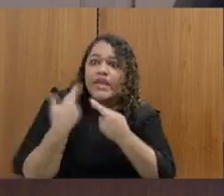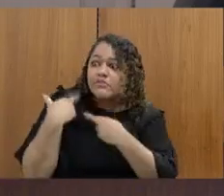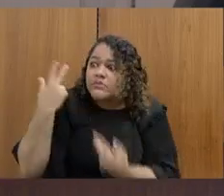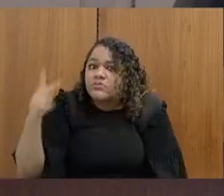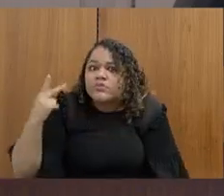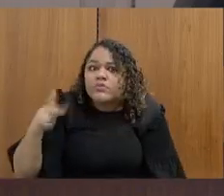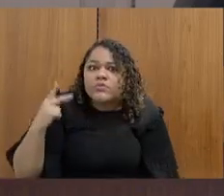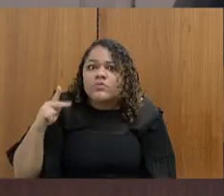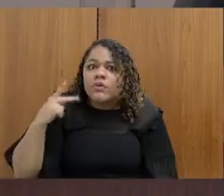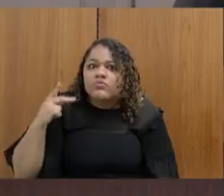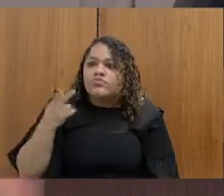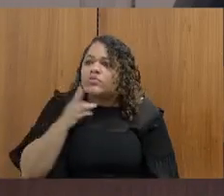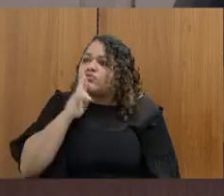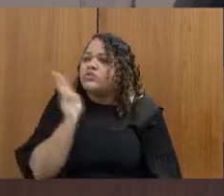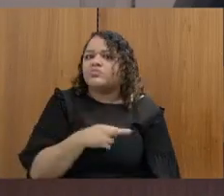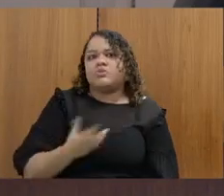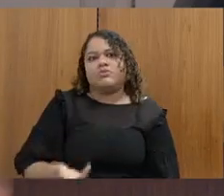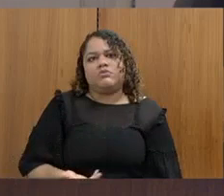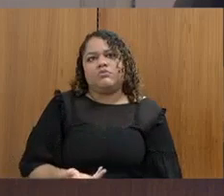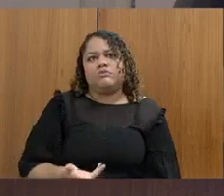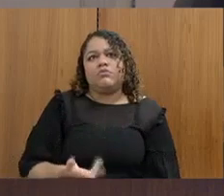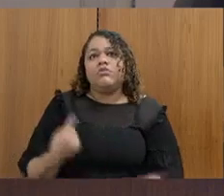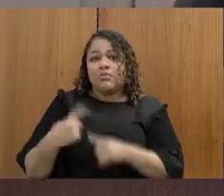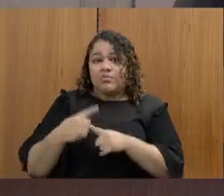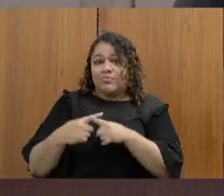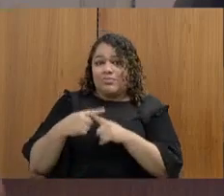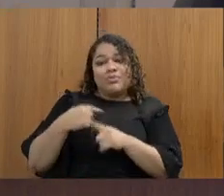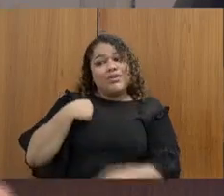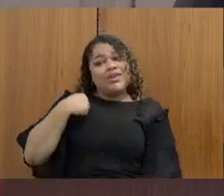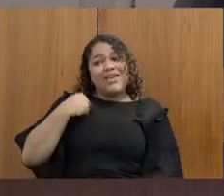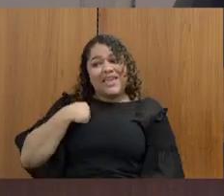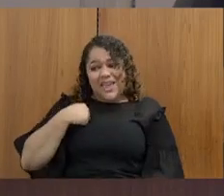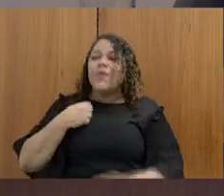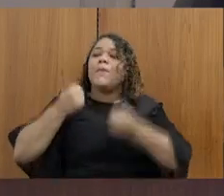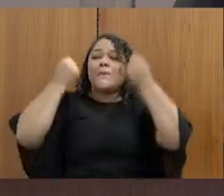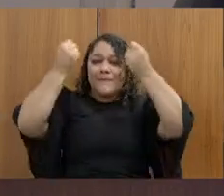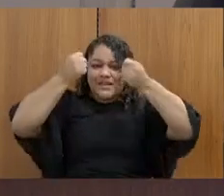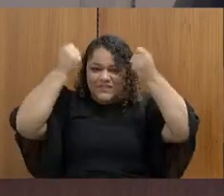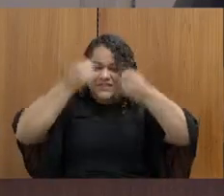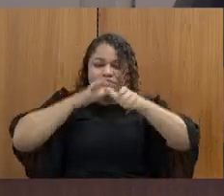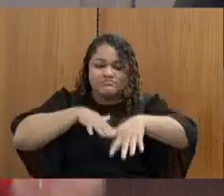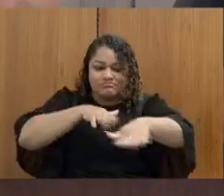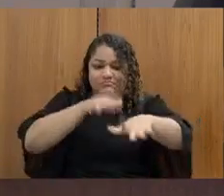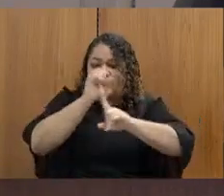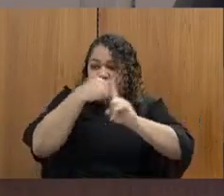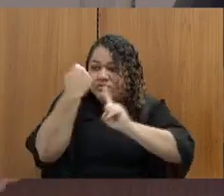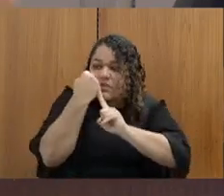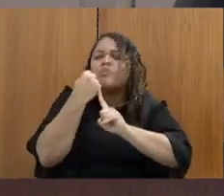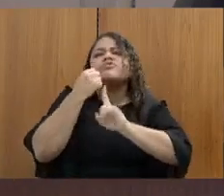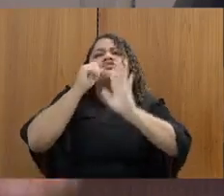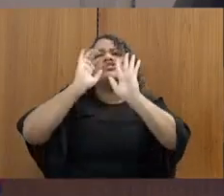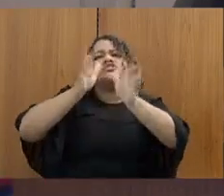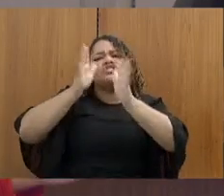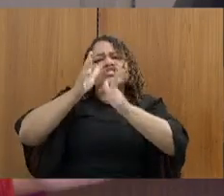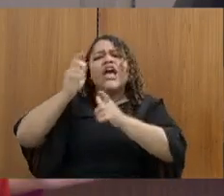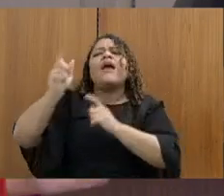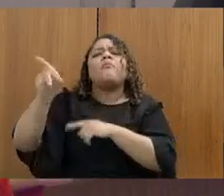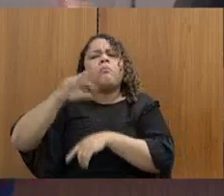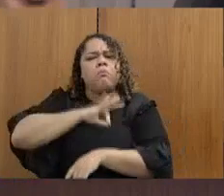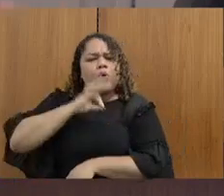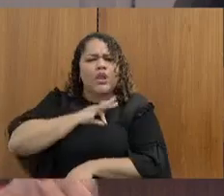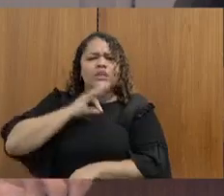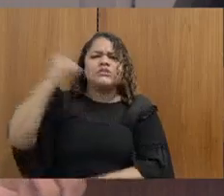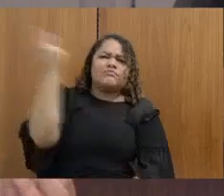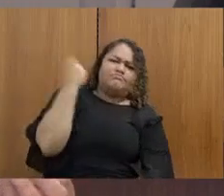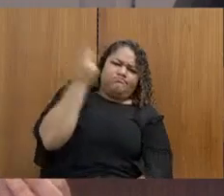de responder uma coisa. Eu falo isso porque eu, como manifestante de movimento social, já levei muito cacete de polícia